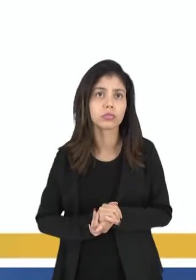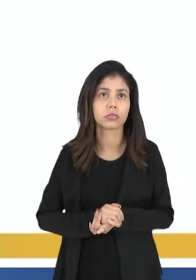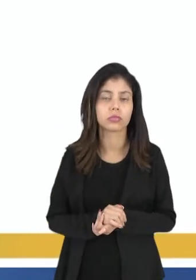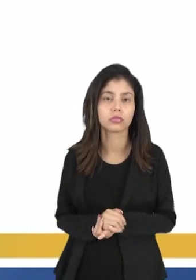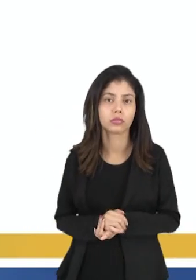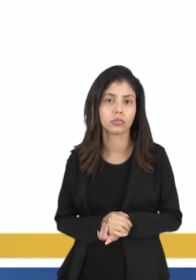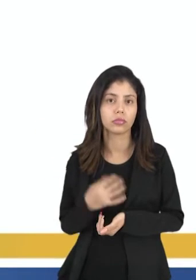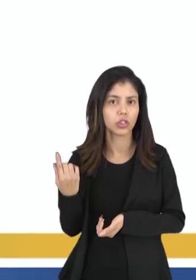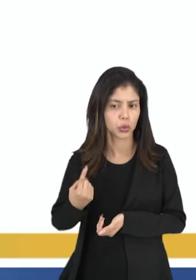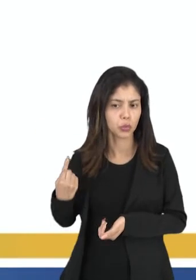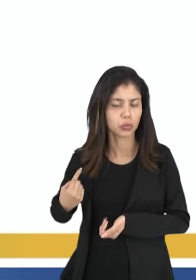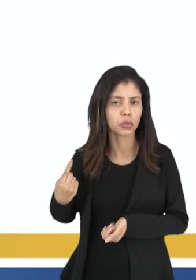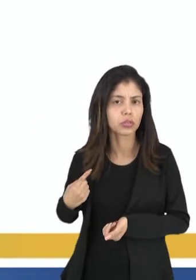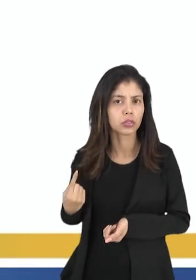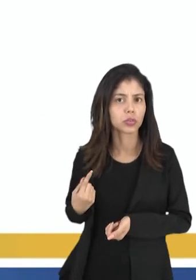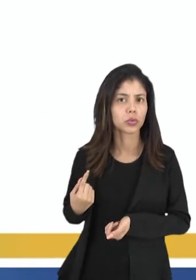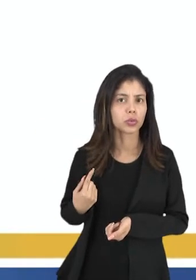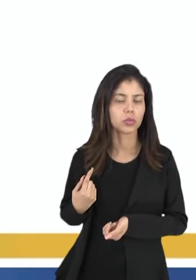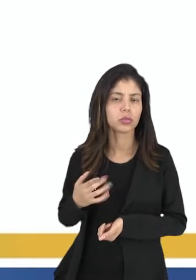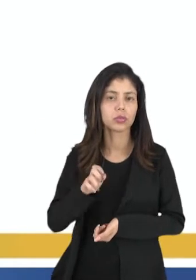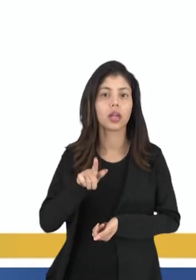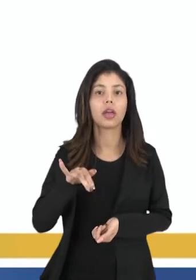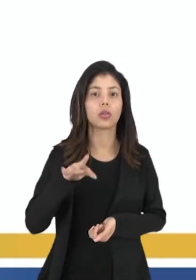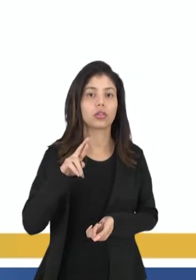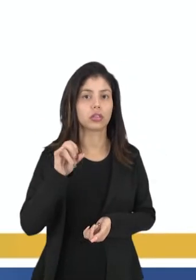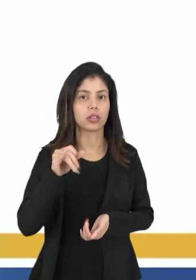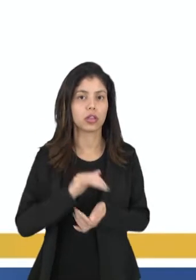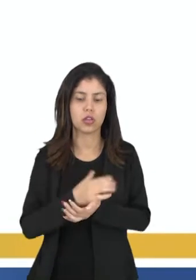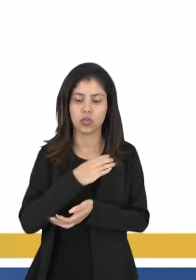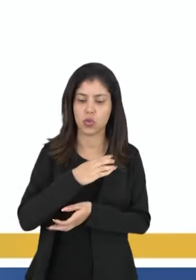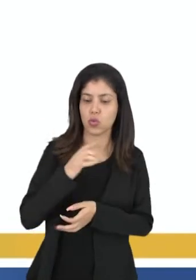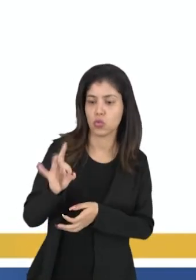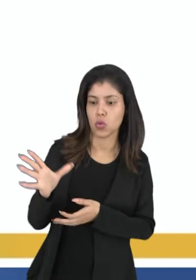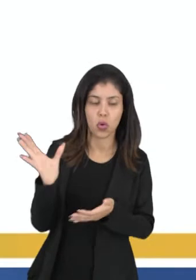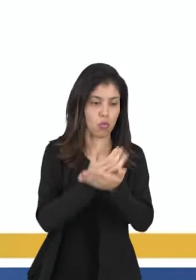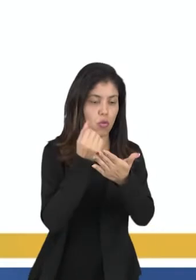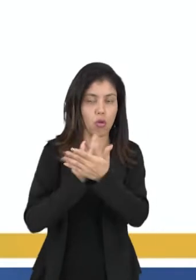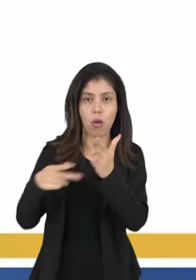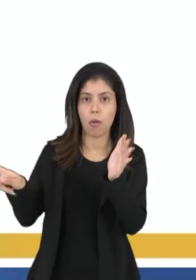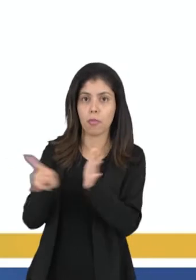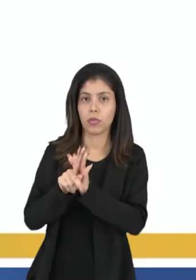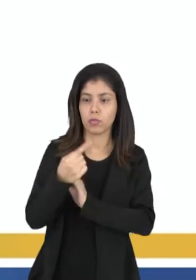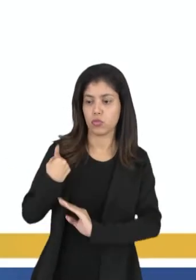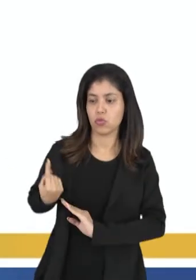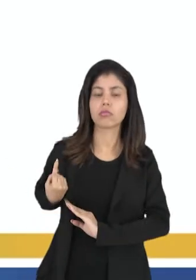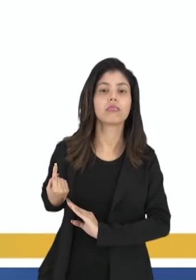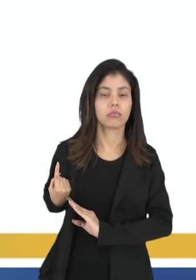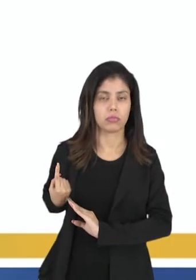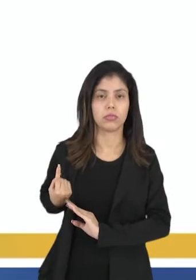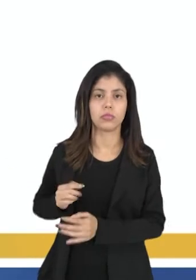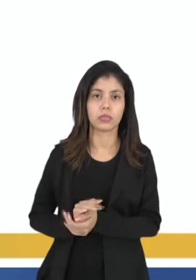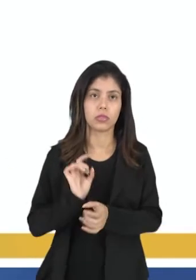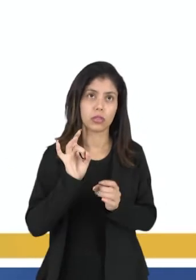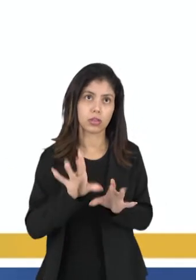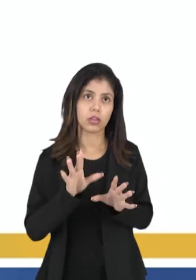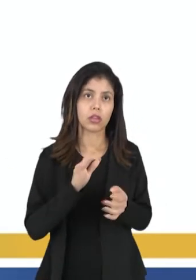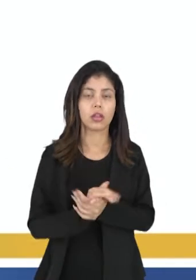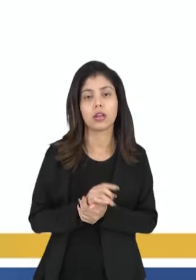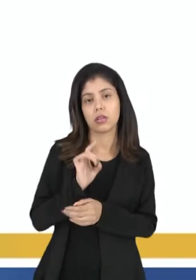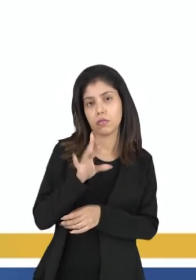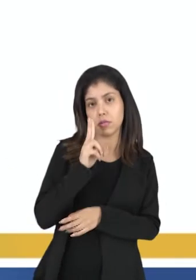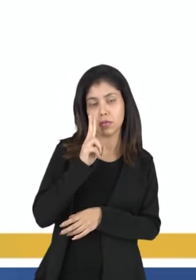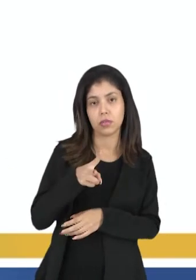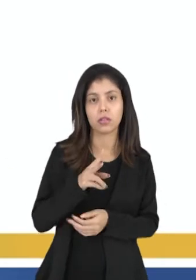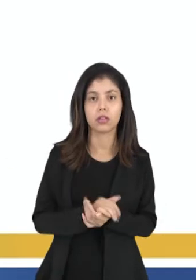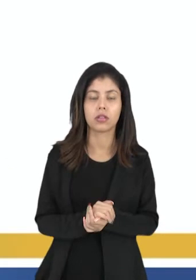individualismo, do egocentrismo, ou seja, quem vive na cidade só busca seu próprio interesse, sendo que a gente vai ver essa questão